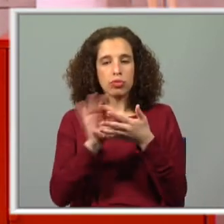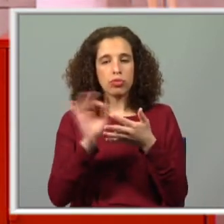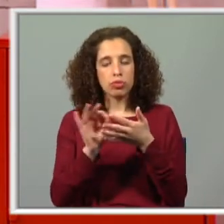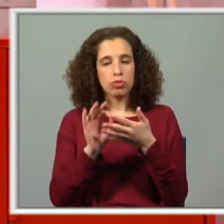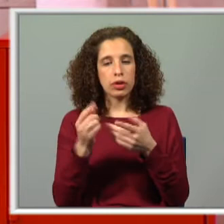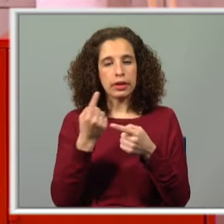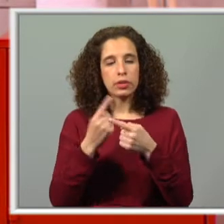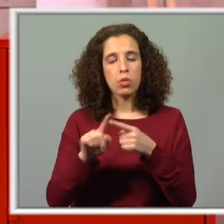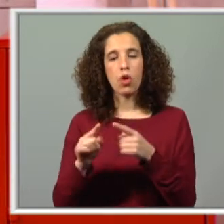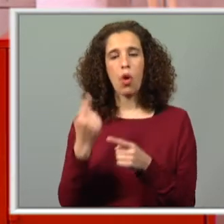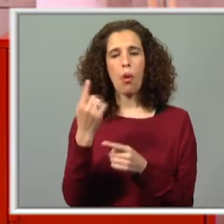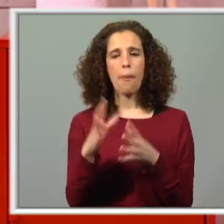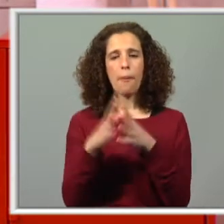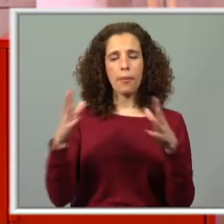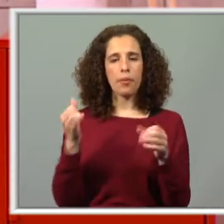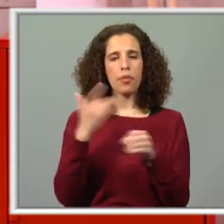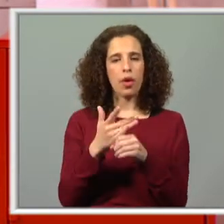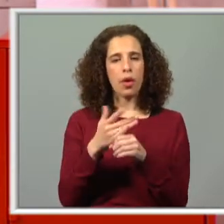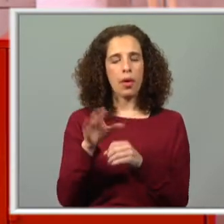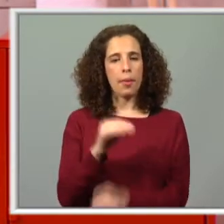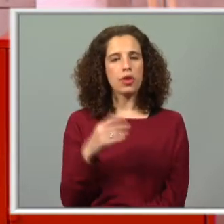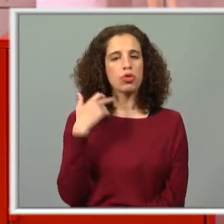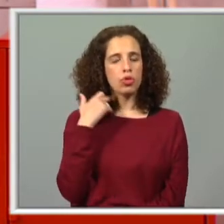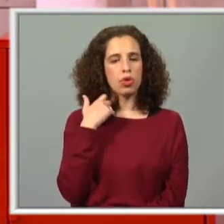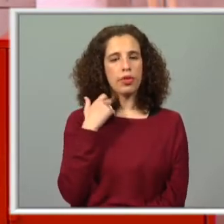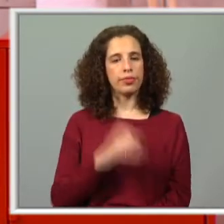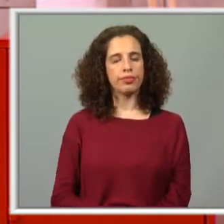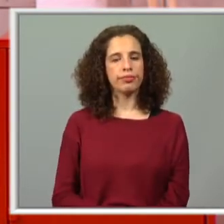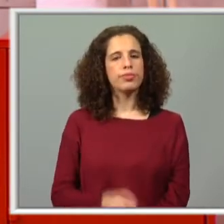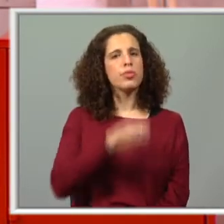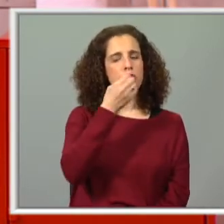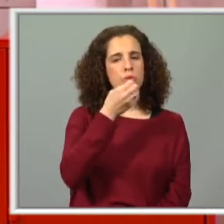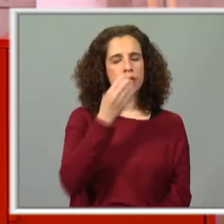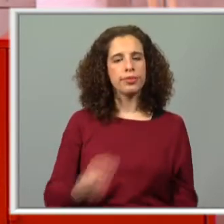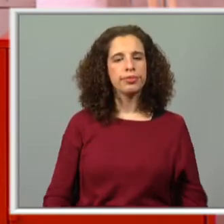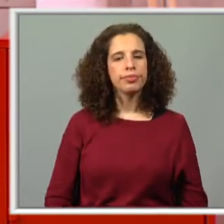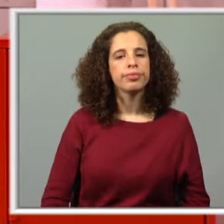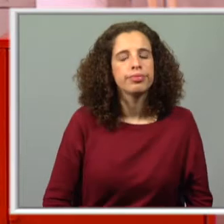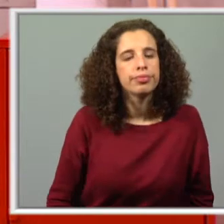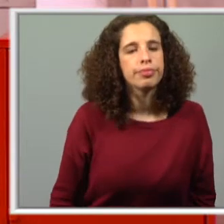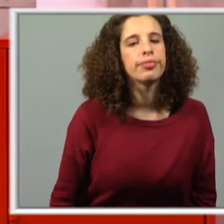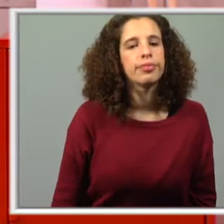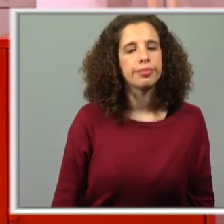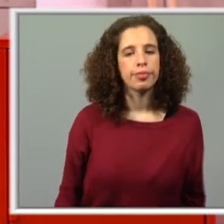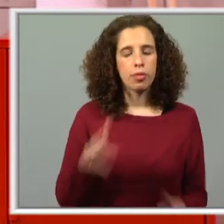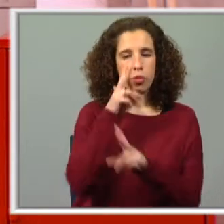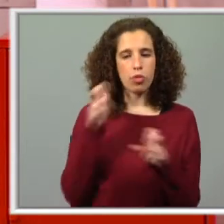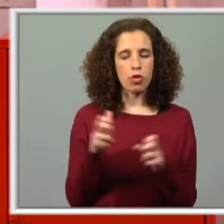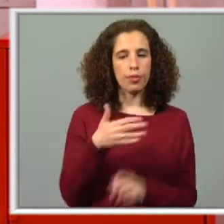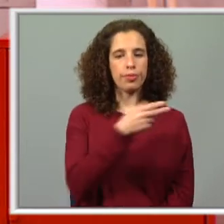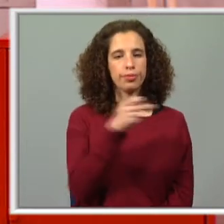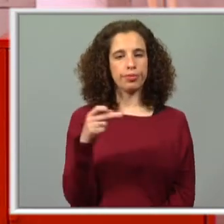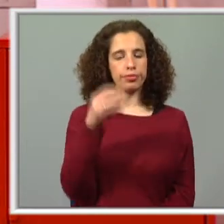diferentes. Umas são maiores e outras são mais pequeninas. Muito bem. Agora, nós encontramos estas afirmações